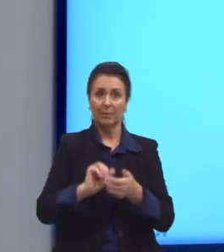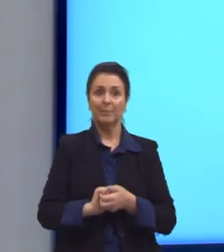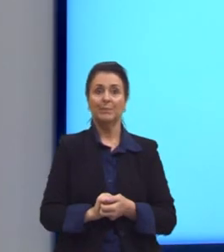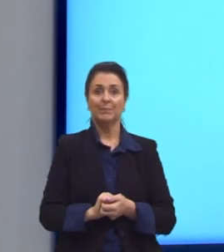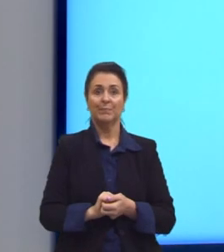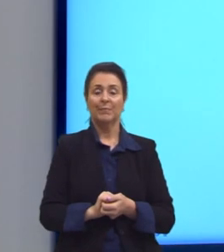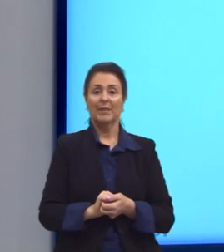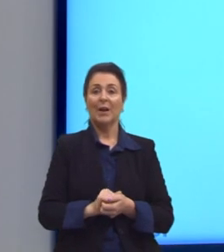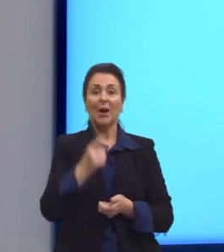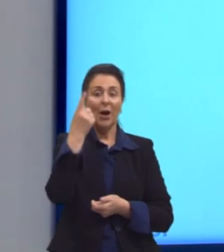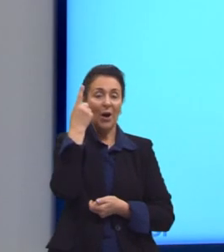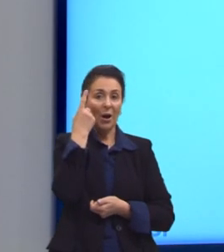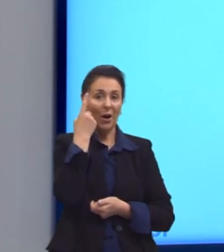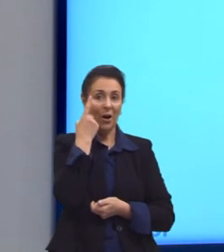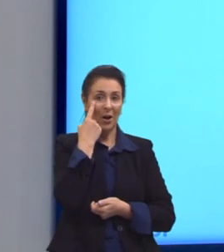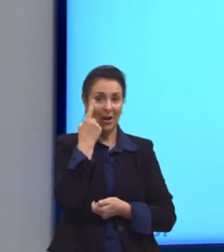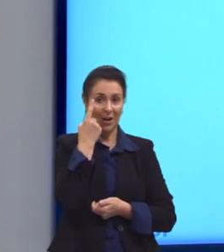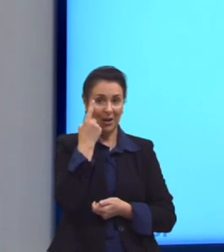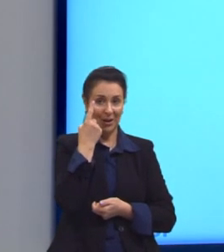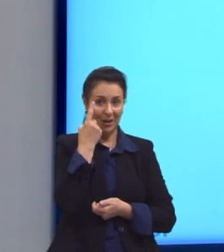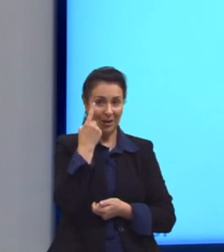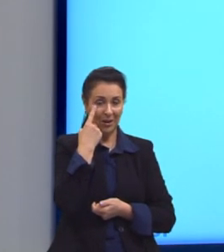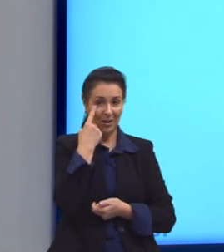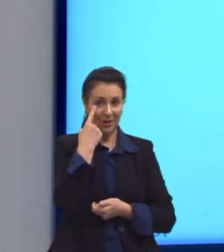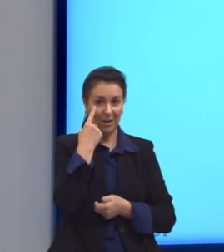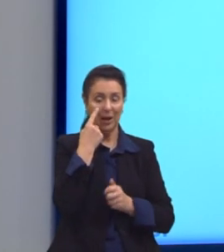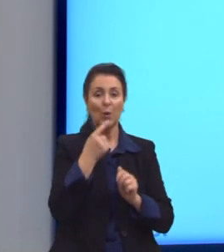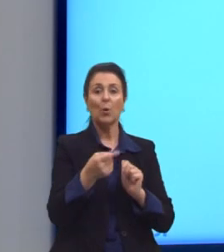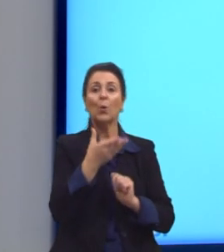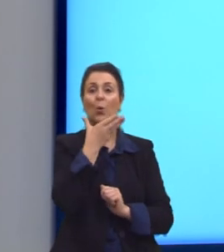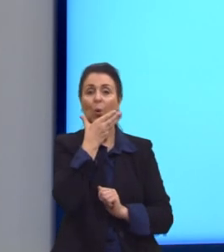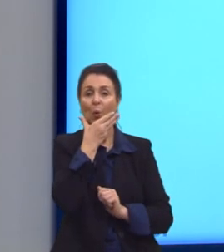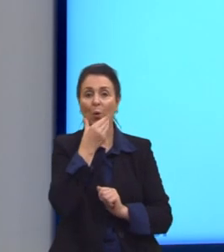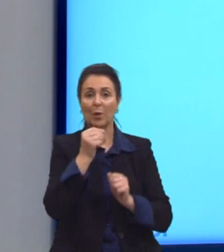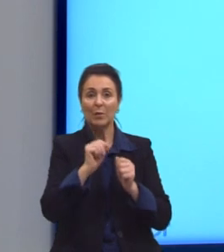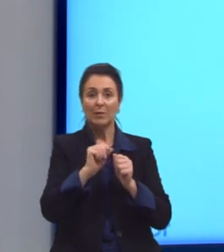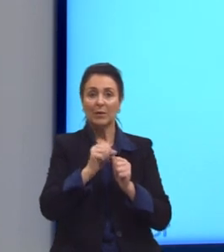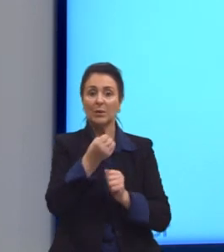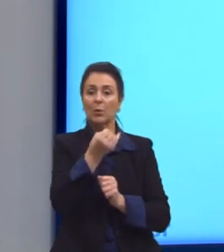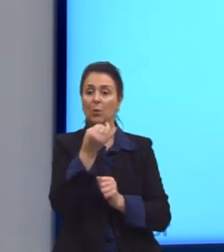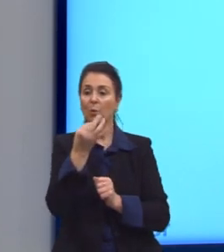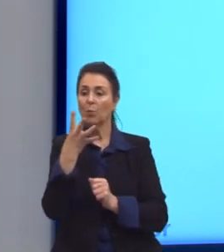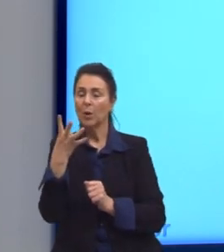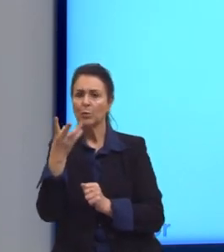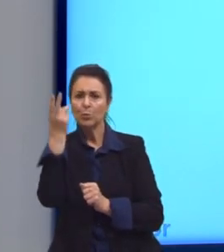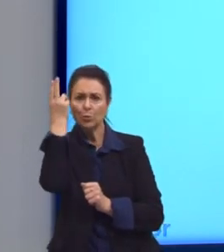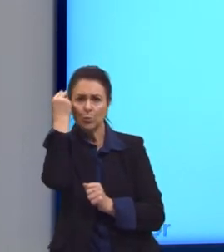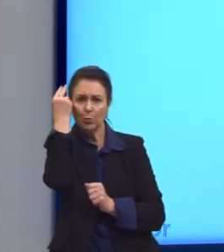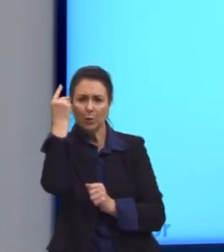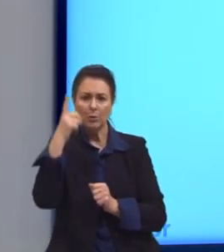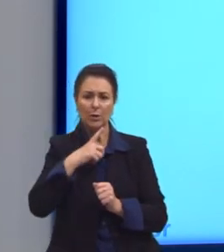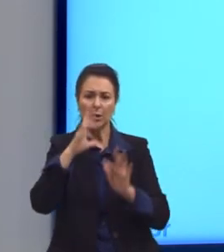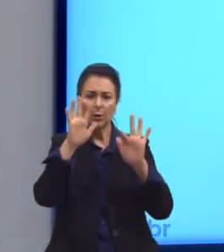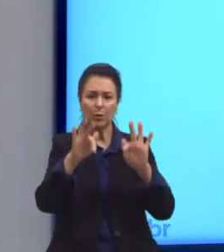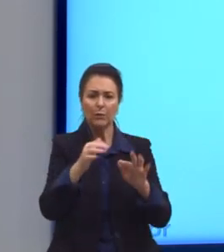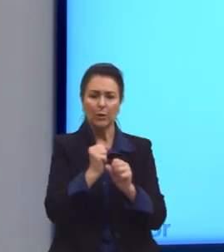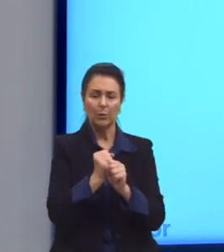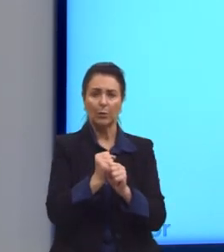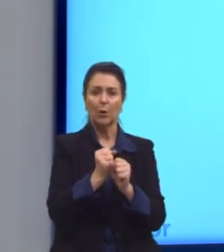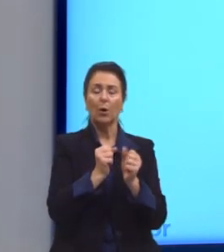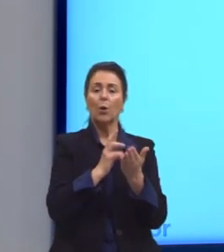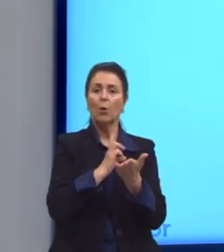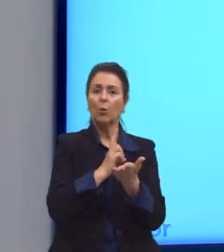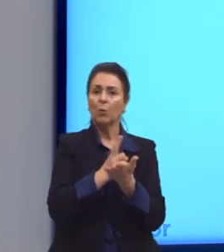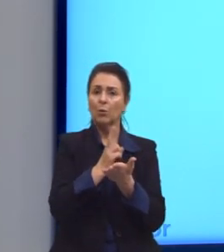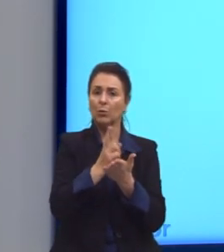Aqui, então, a questão que ele elaborou era quantos coelhos teremos no fim do ano. Dando continuidade à